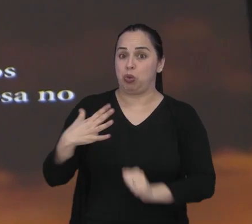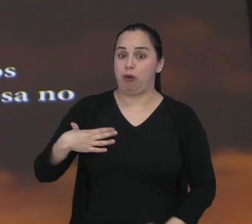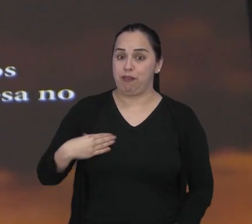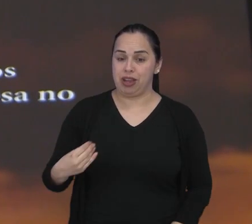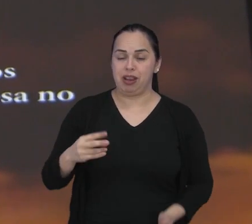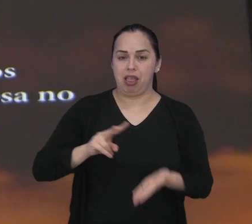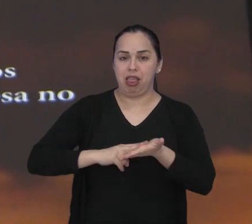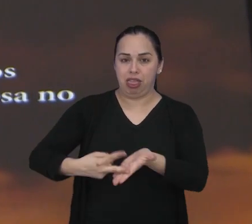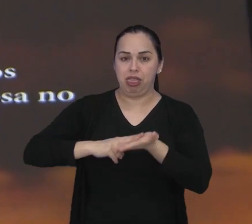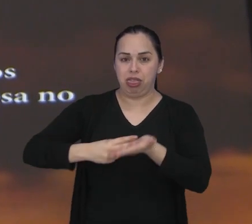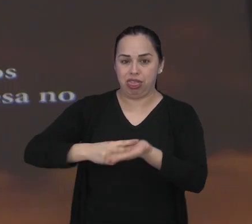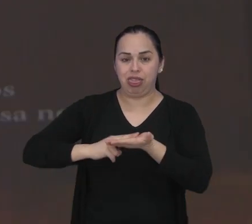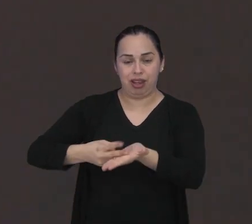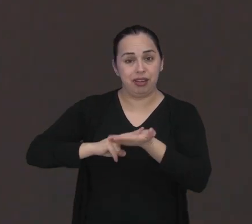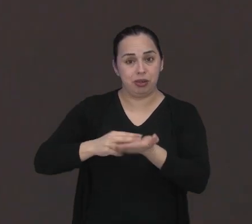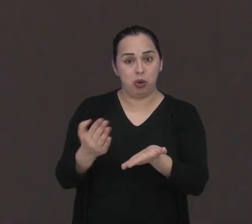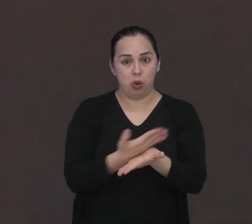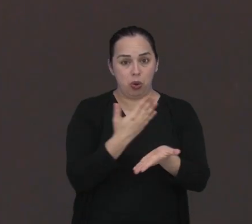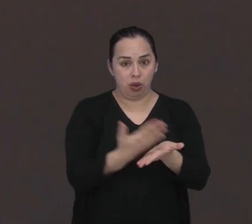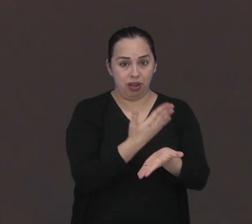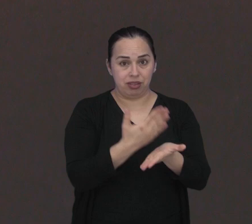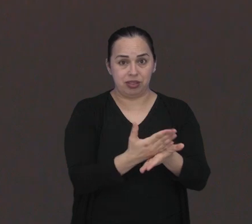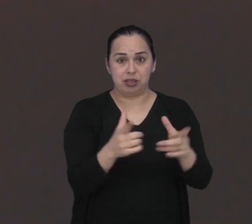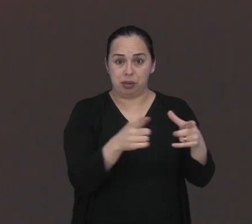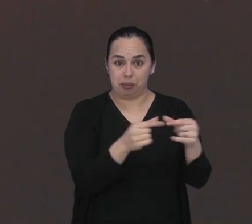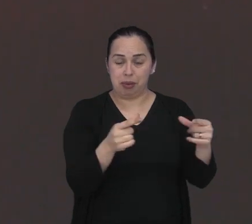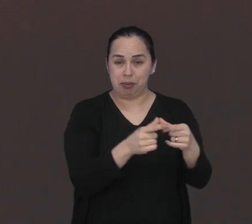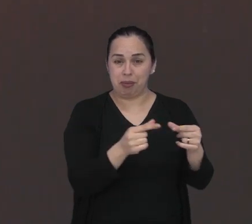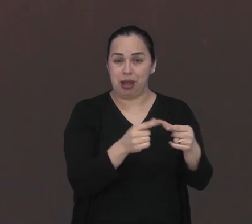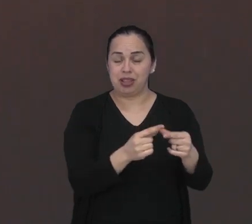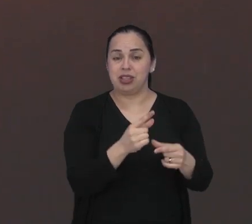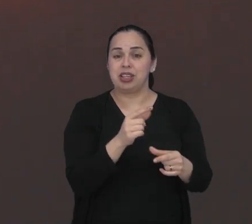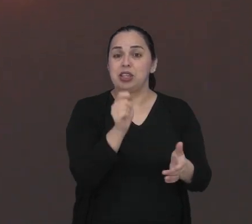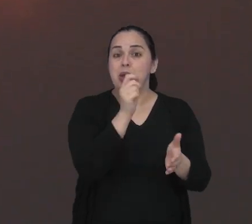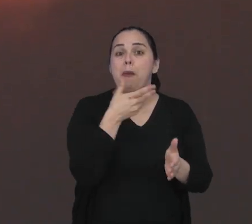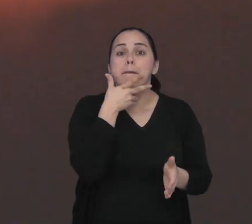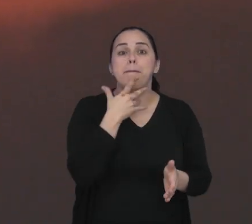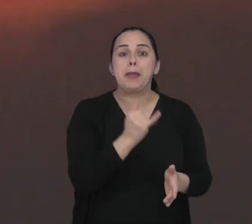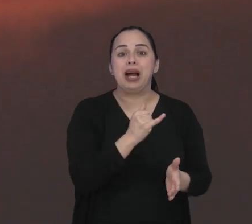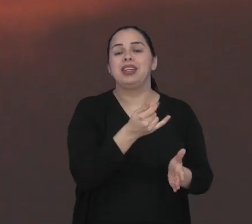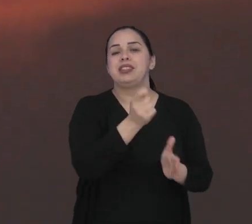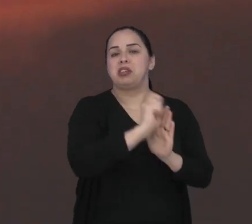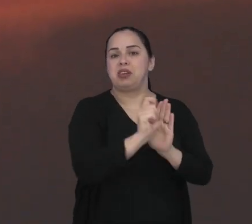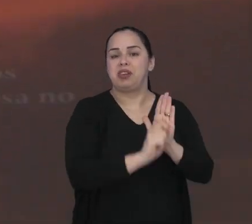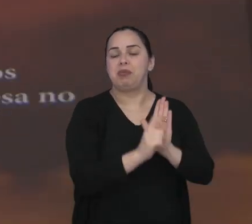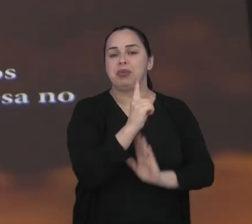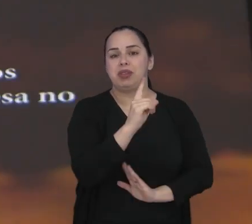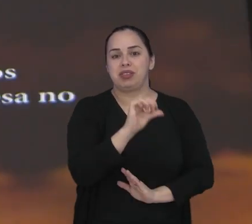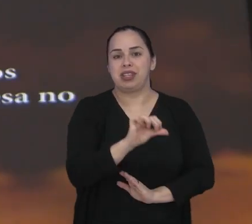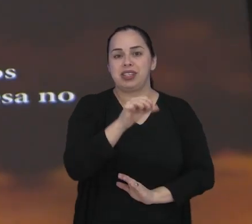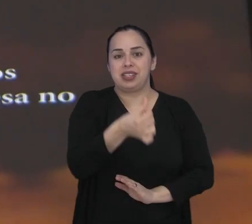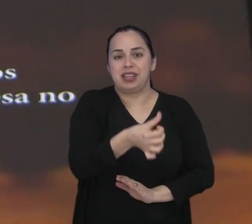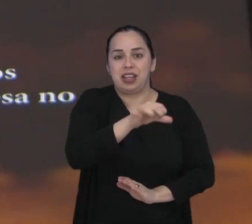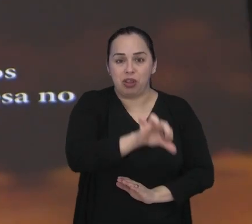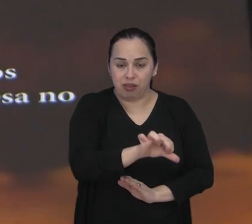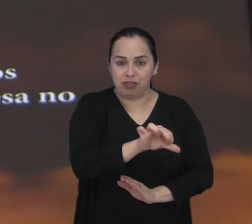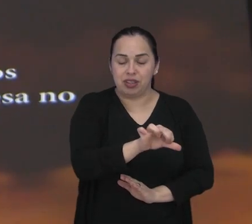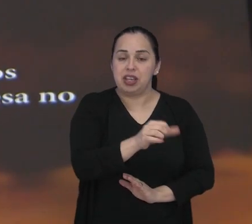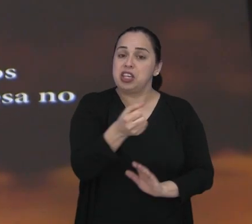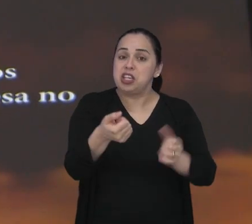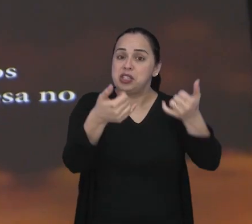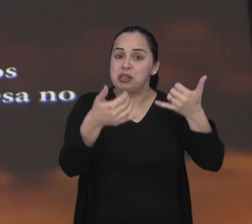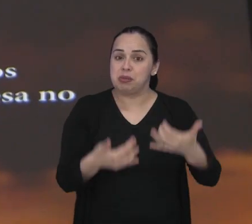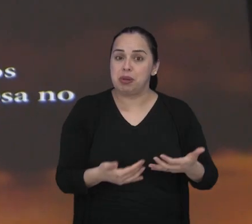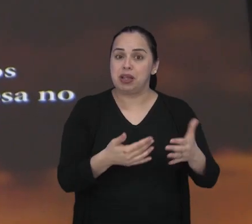ele traduziu e republicou um livro escrito pelo pai em 1969, que conta a chegada dos